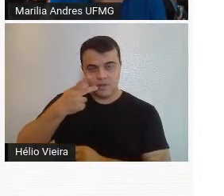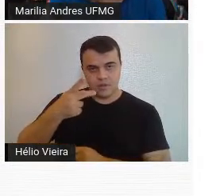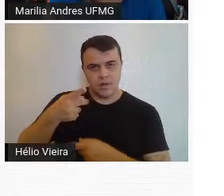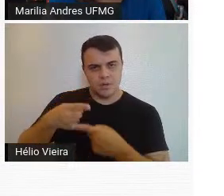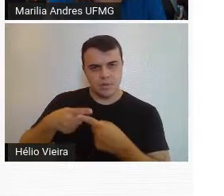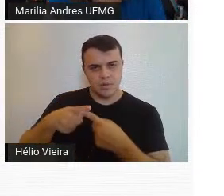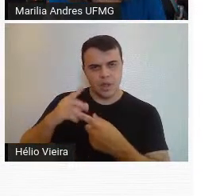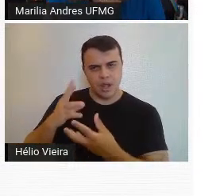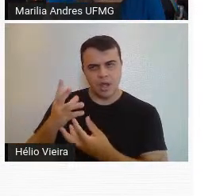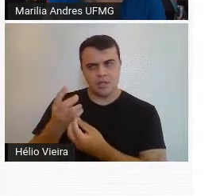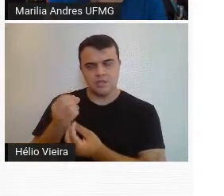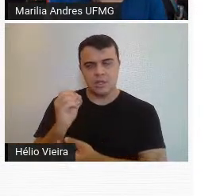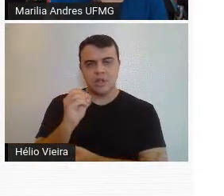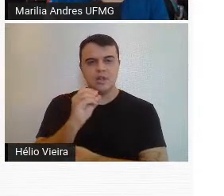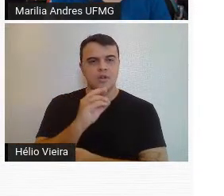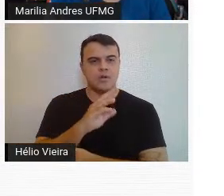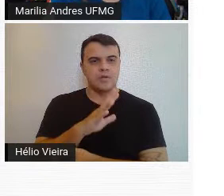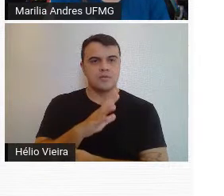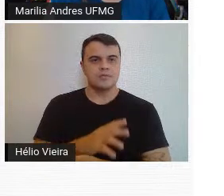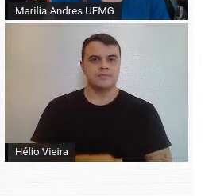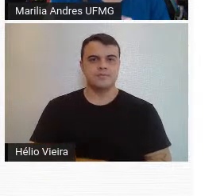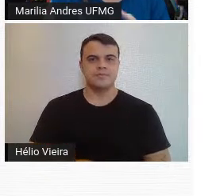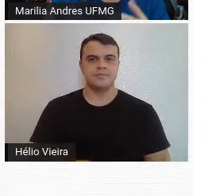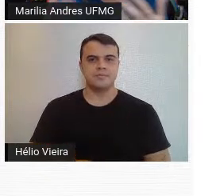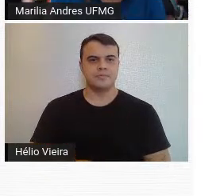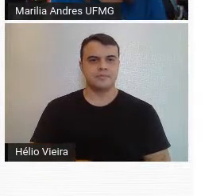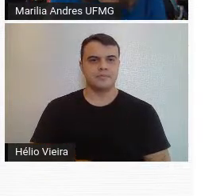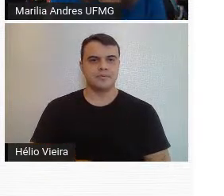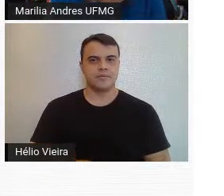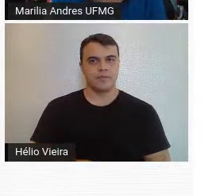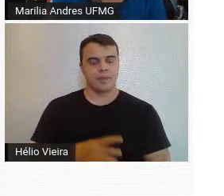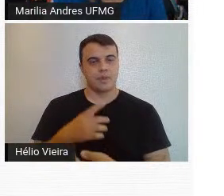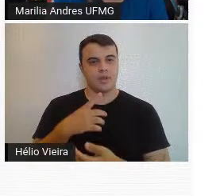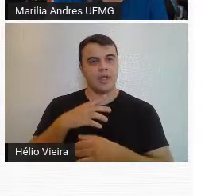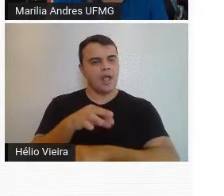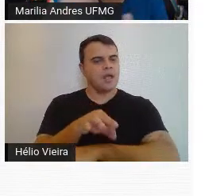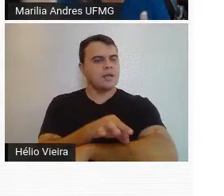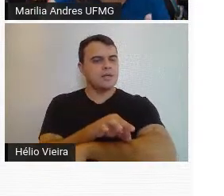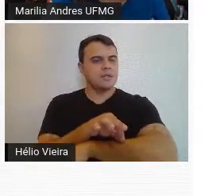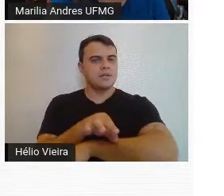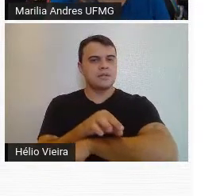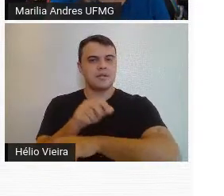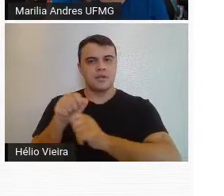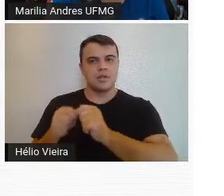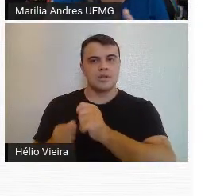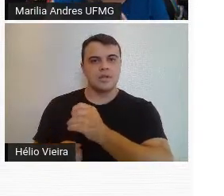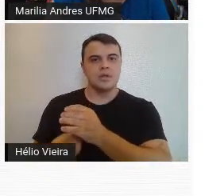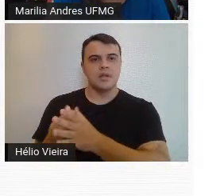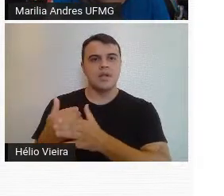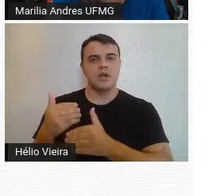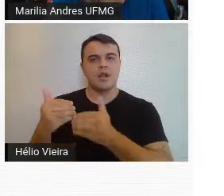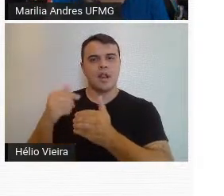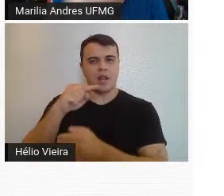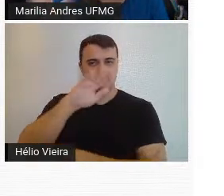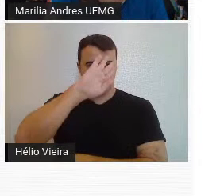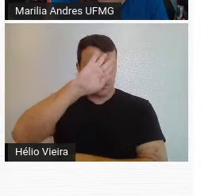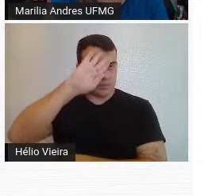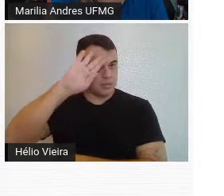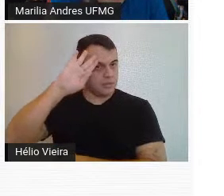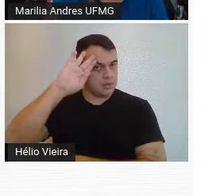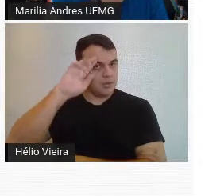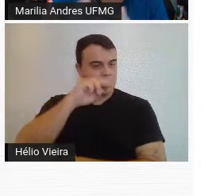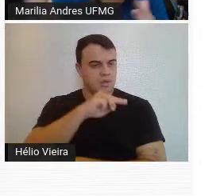os artistas modernos e arquitetos para construir o complexo da Pampulha, como